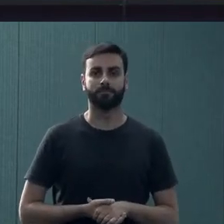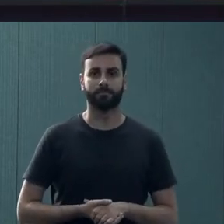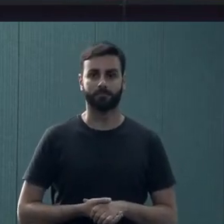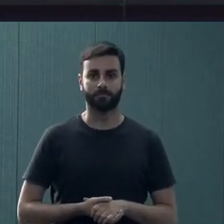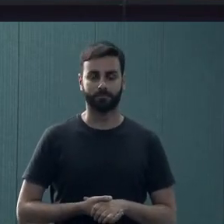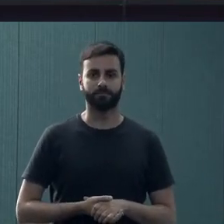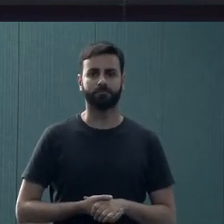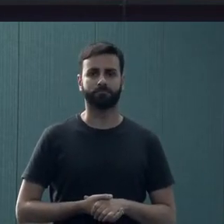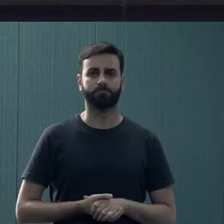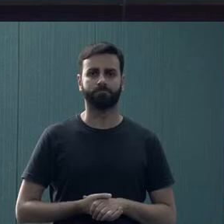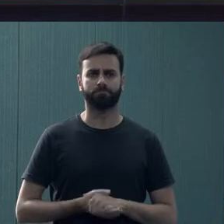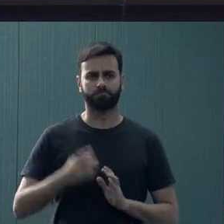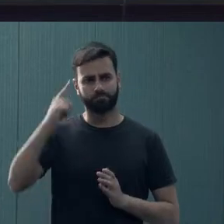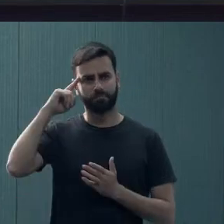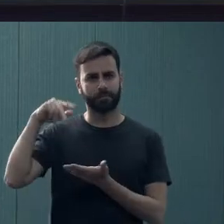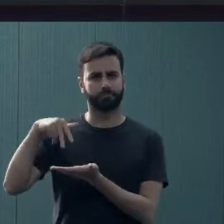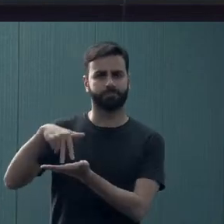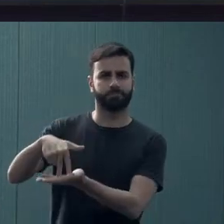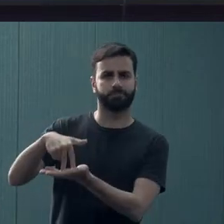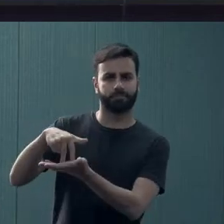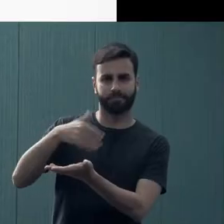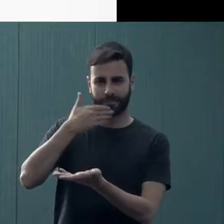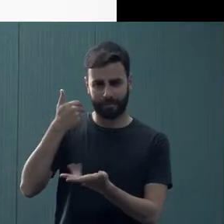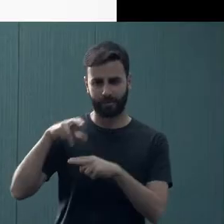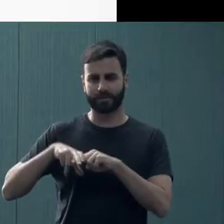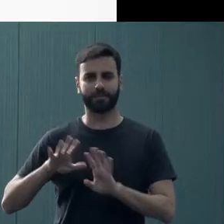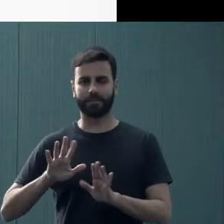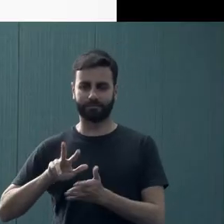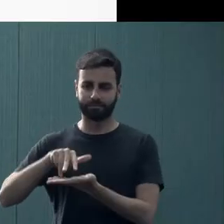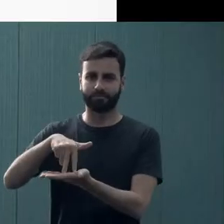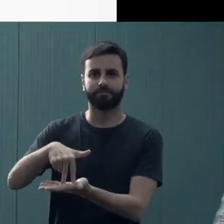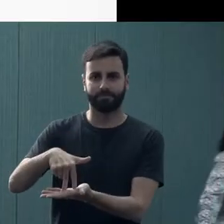Vou ficar em pé, que eu acho que é mais fácil, melhor.